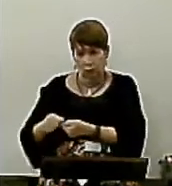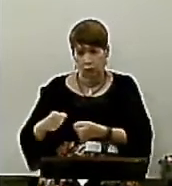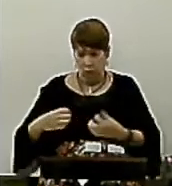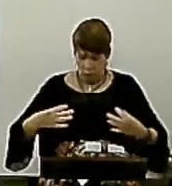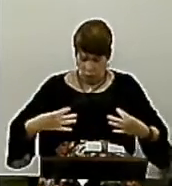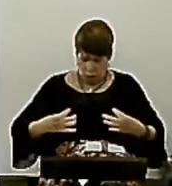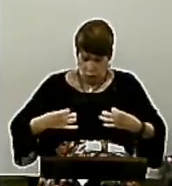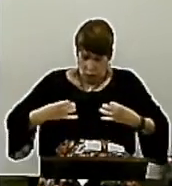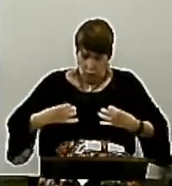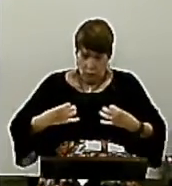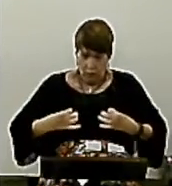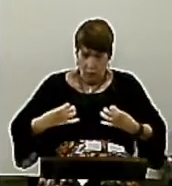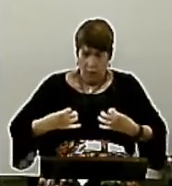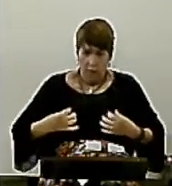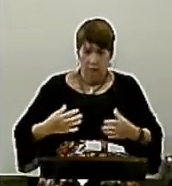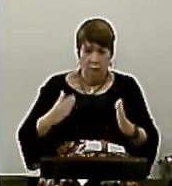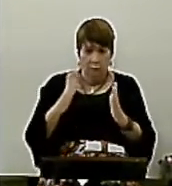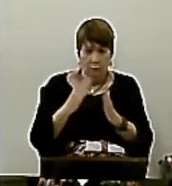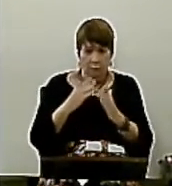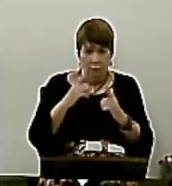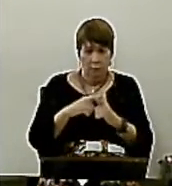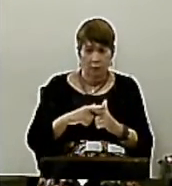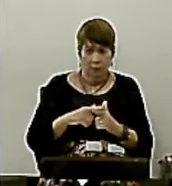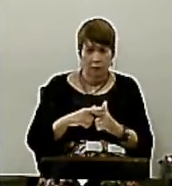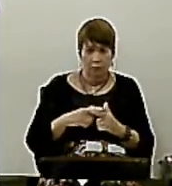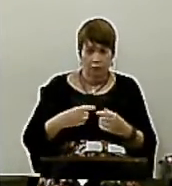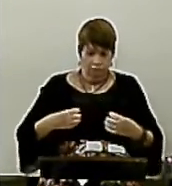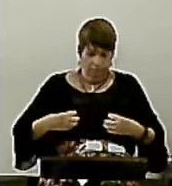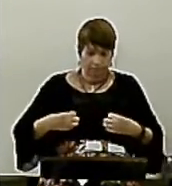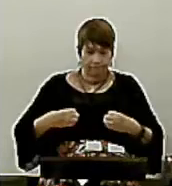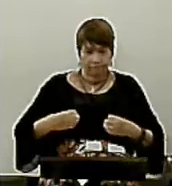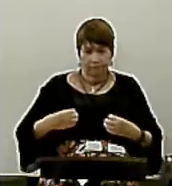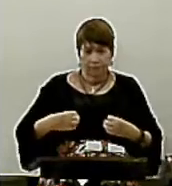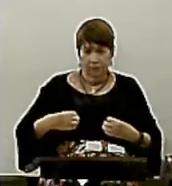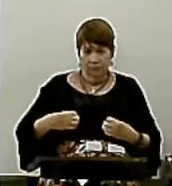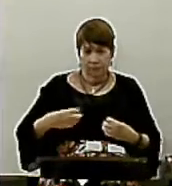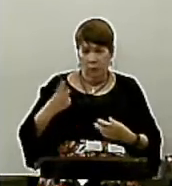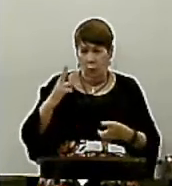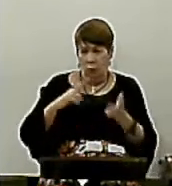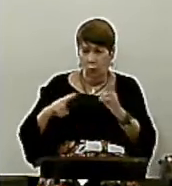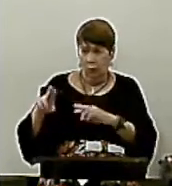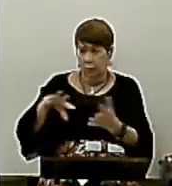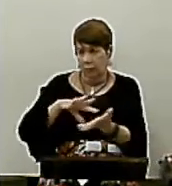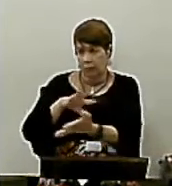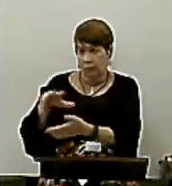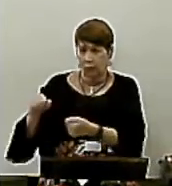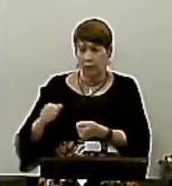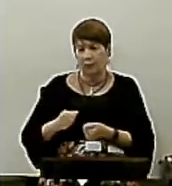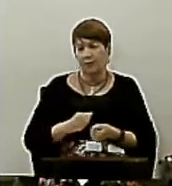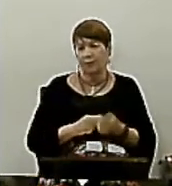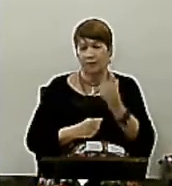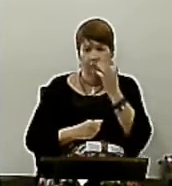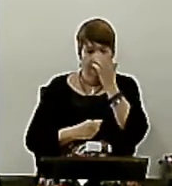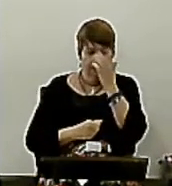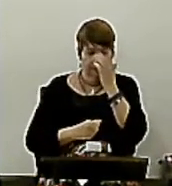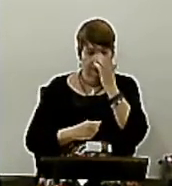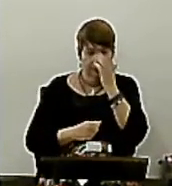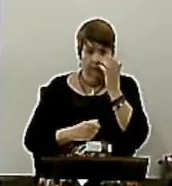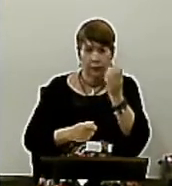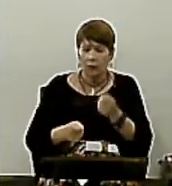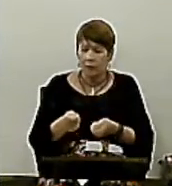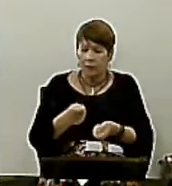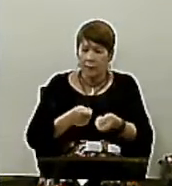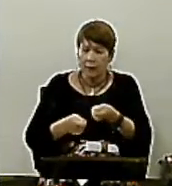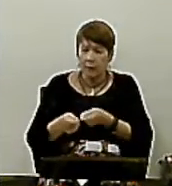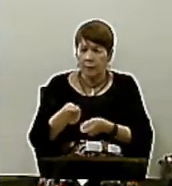jeito Que eu me visto Lá fora Eu quero Conduzir os meus Negócios No meio Do povo de Deus Do mesmo jeito